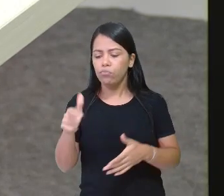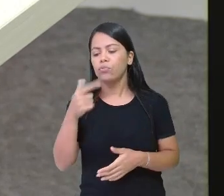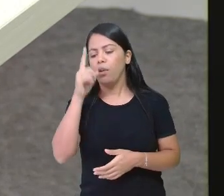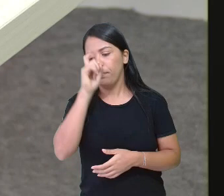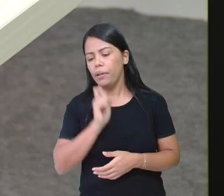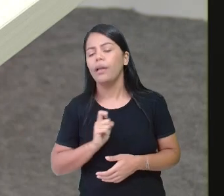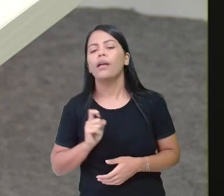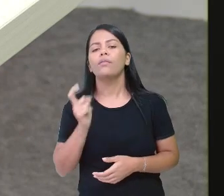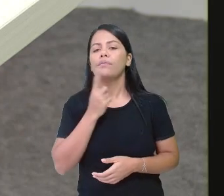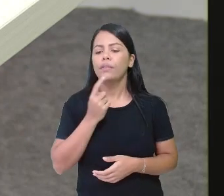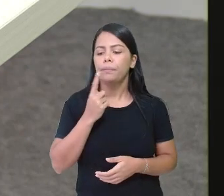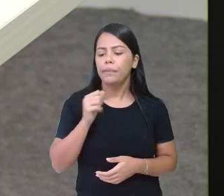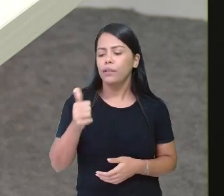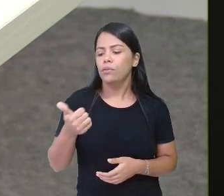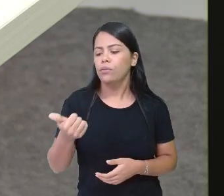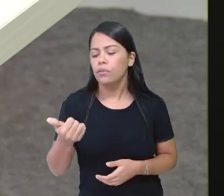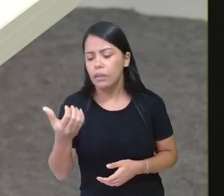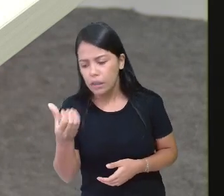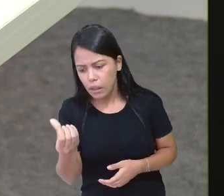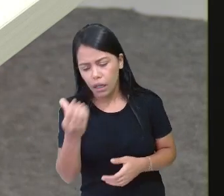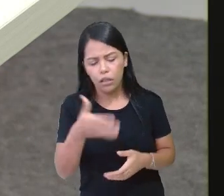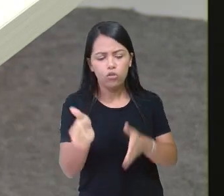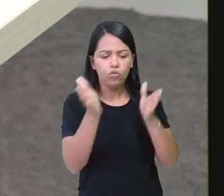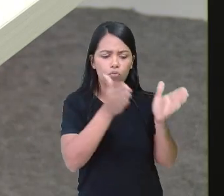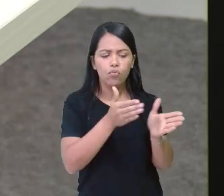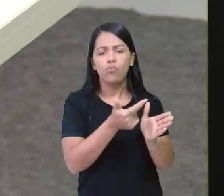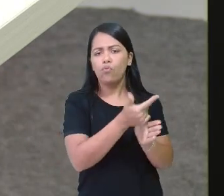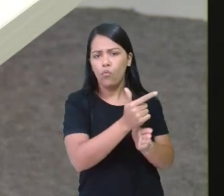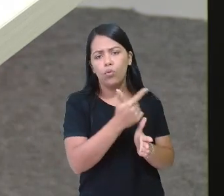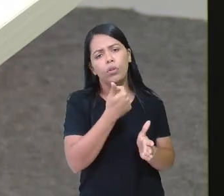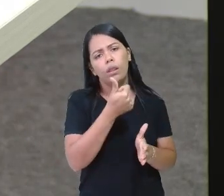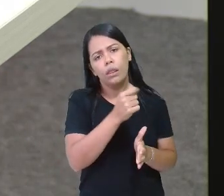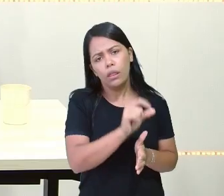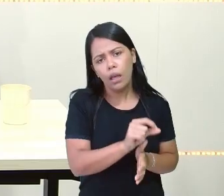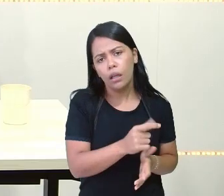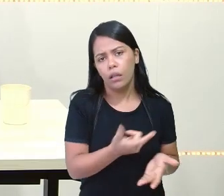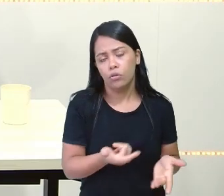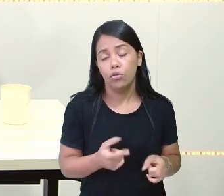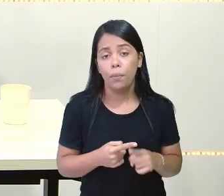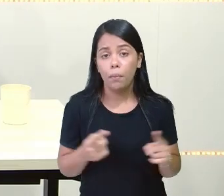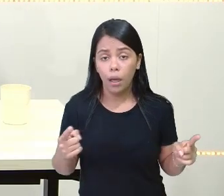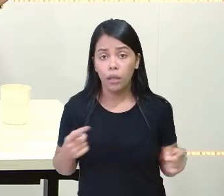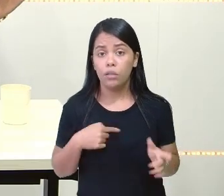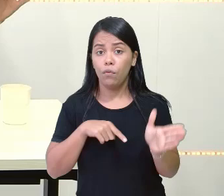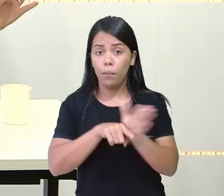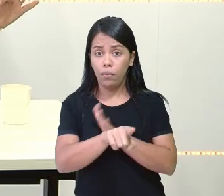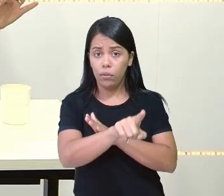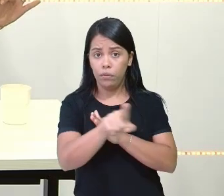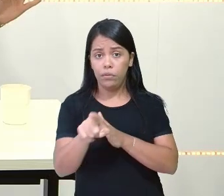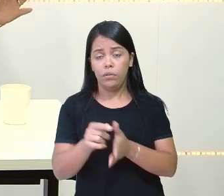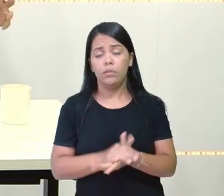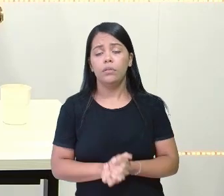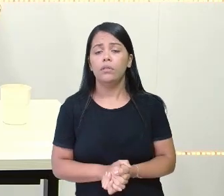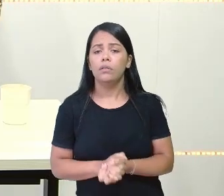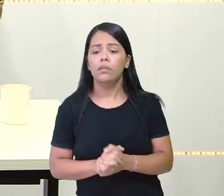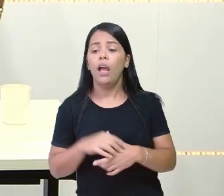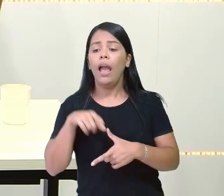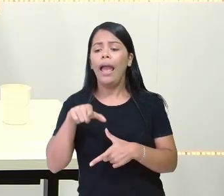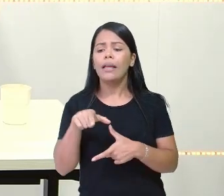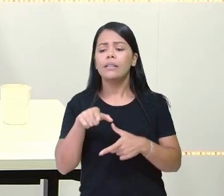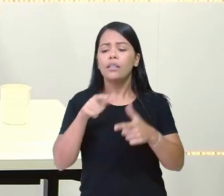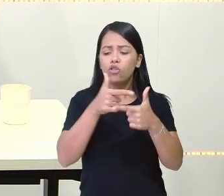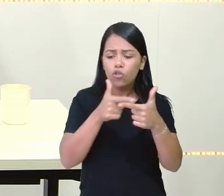eu reparti, né, dez lápis para esse outro copo. Mas aí eu vou perguntar a vocês, essa